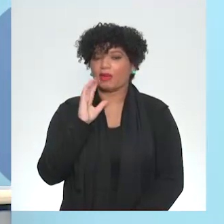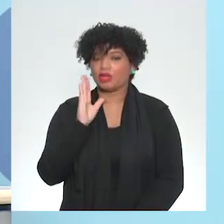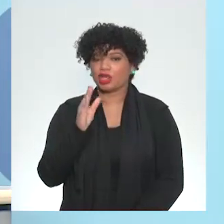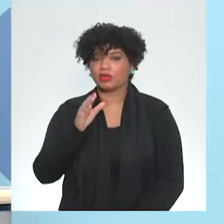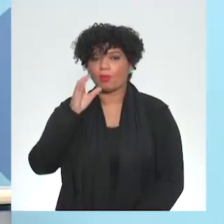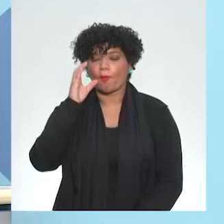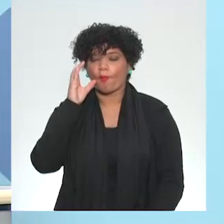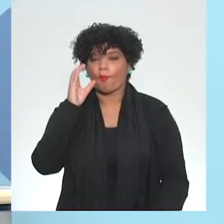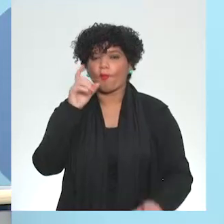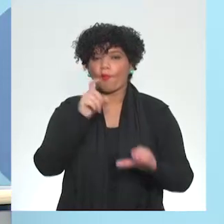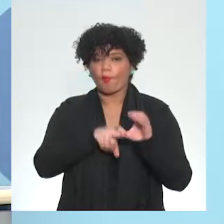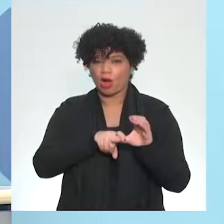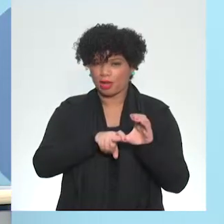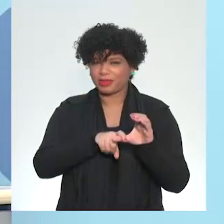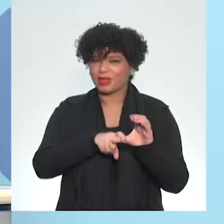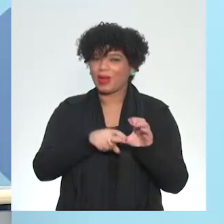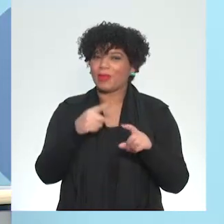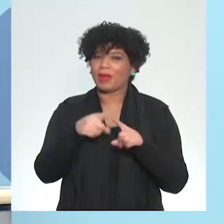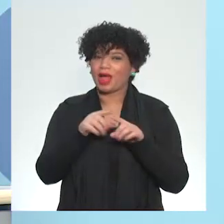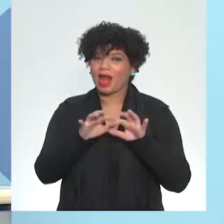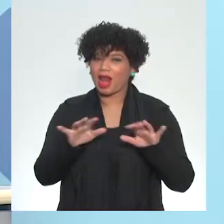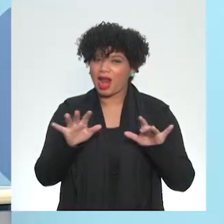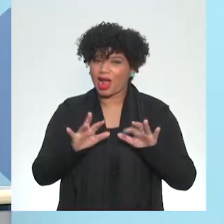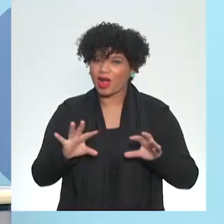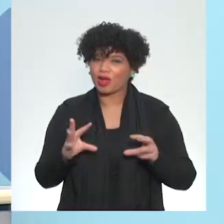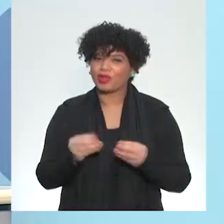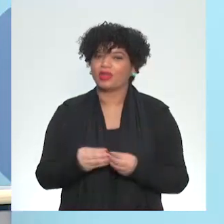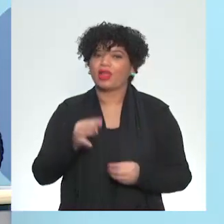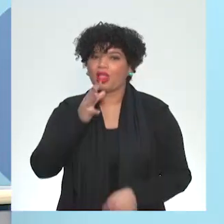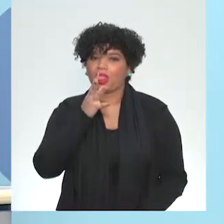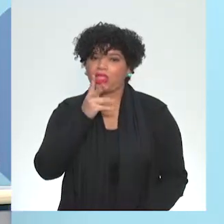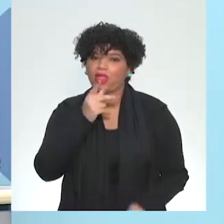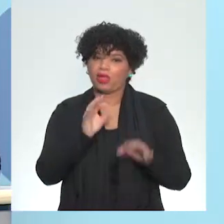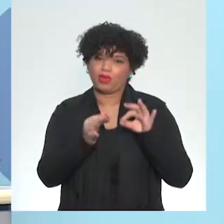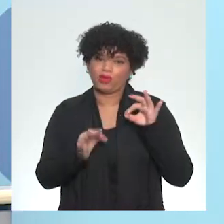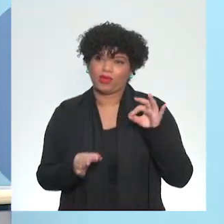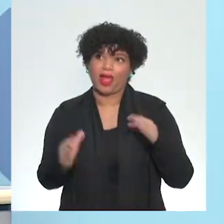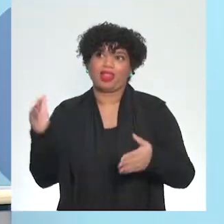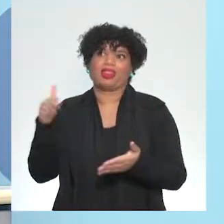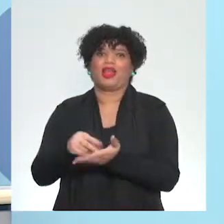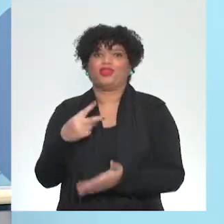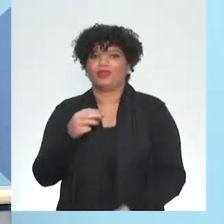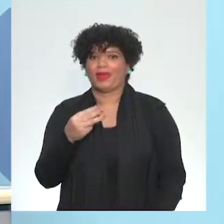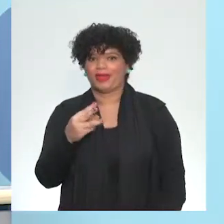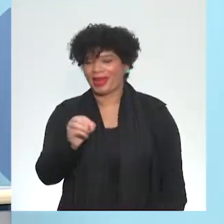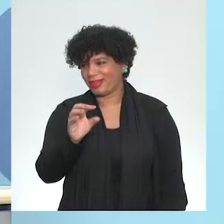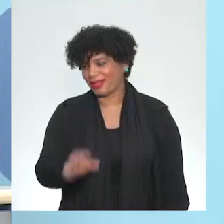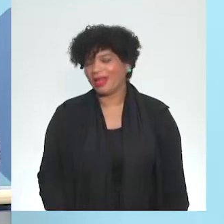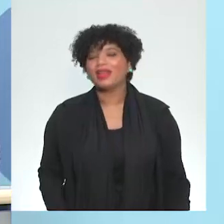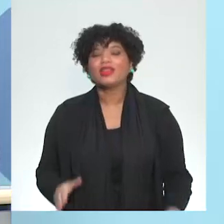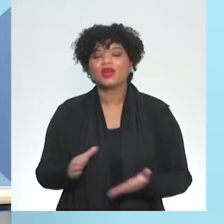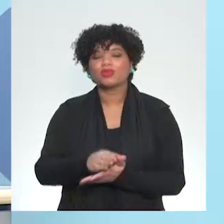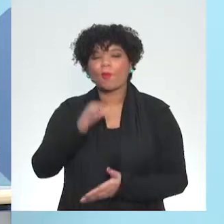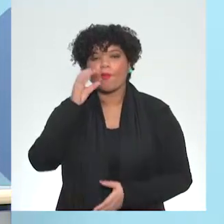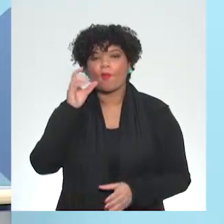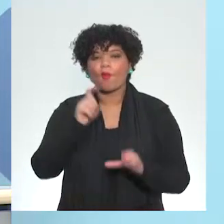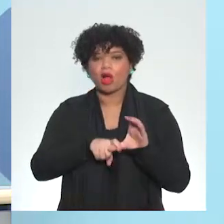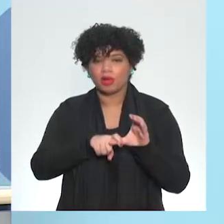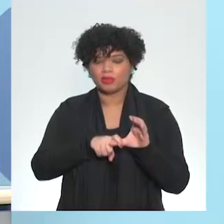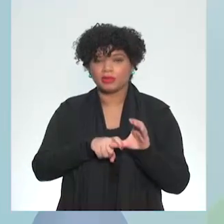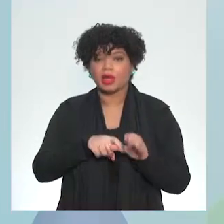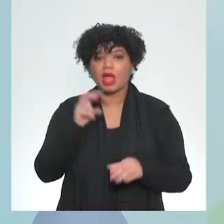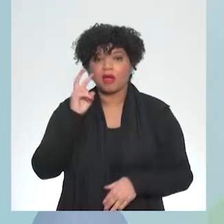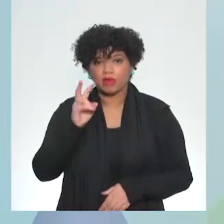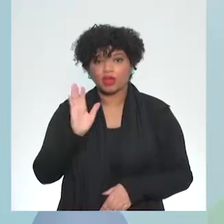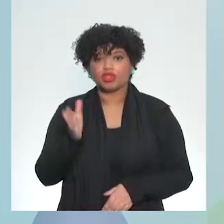códigos meio que prontos. Porque se eu tivesse que escrever todos os códigos, eu ia ficar aqui até 2030. Então, eu trouxe alguns códigos prontos. Mas eu vi,